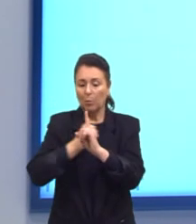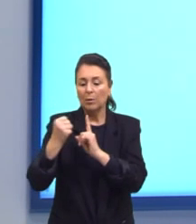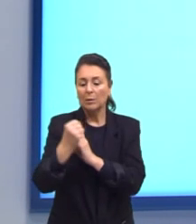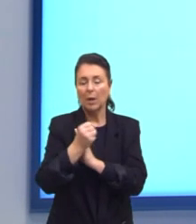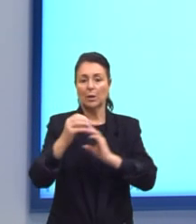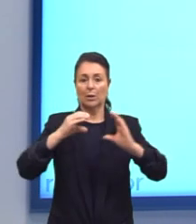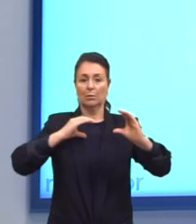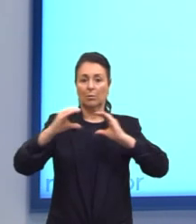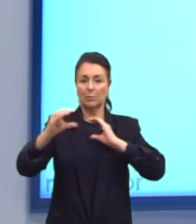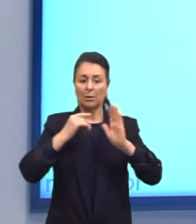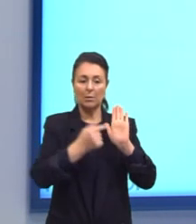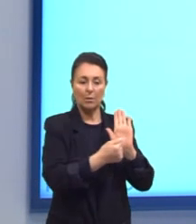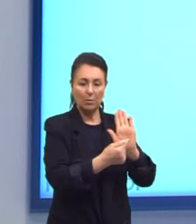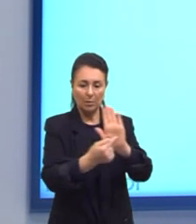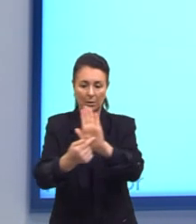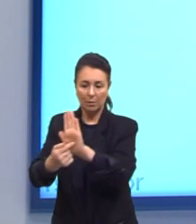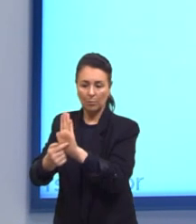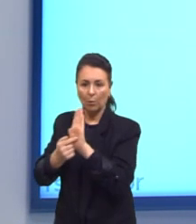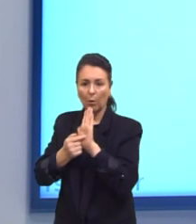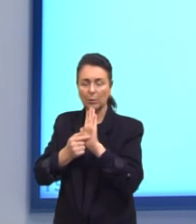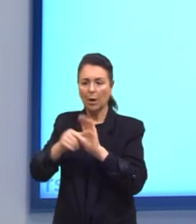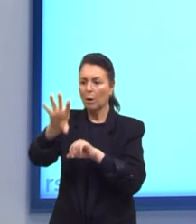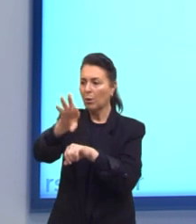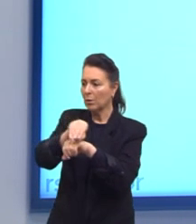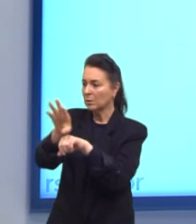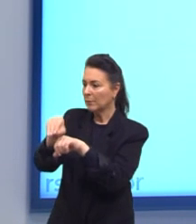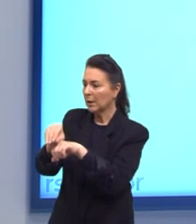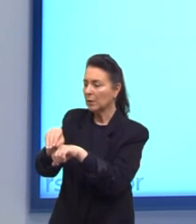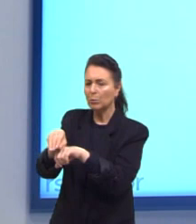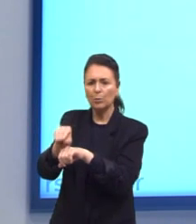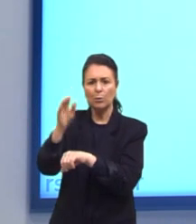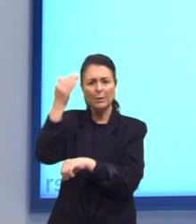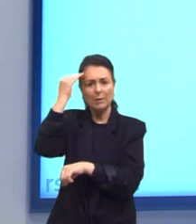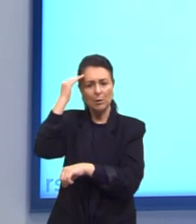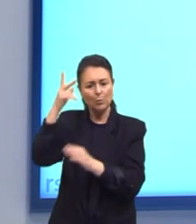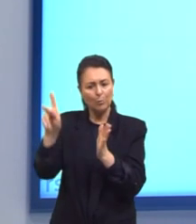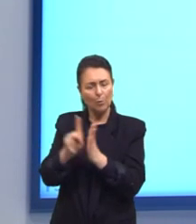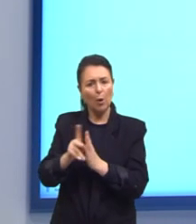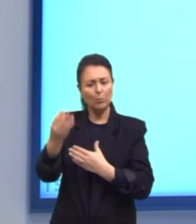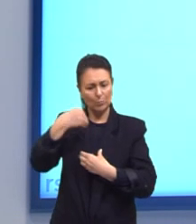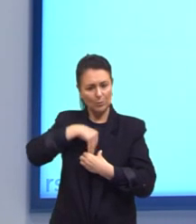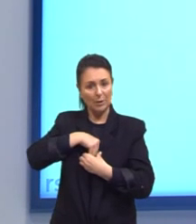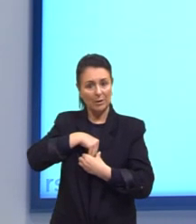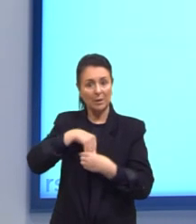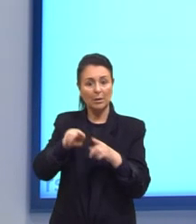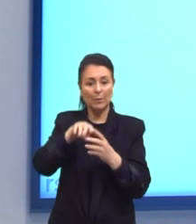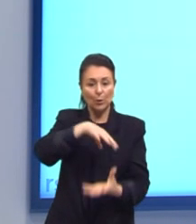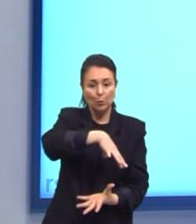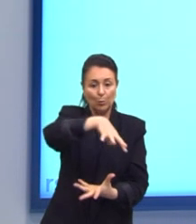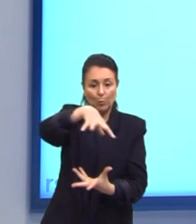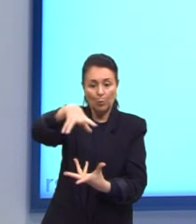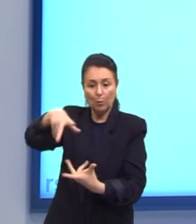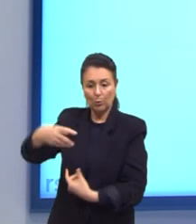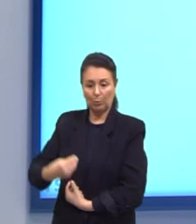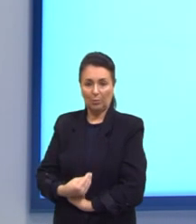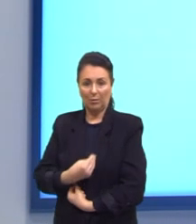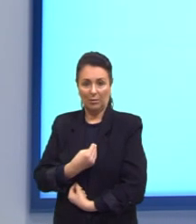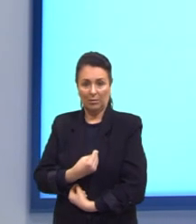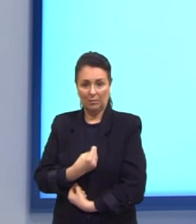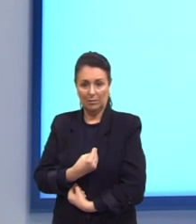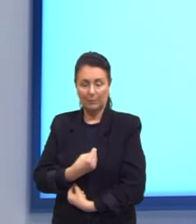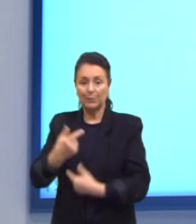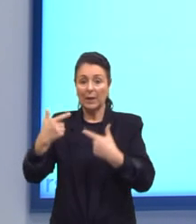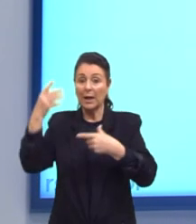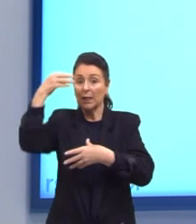comunica E retrata o conhecimento e entendimento De si própria e do mundo que a cerca É na linguagem que se